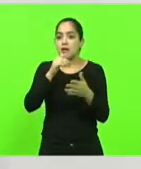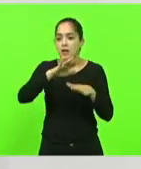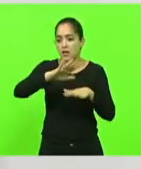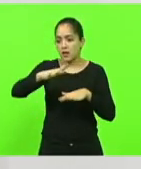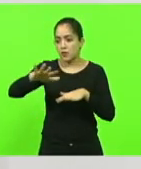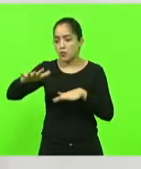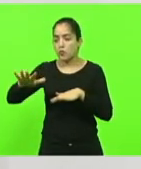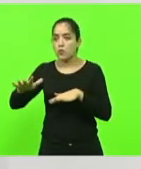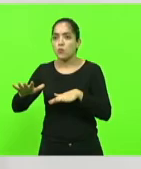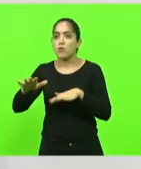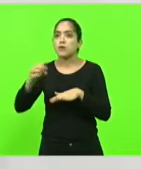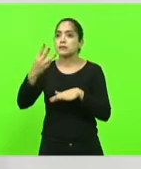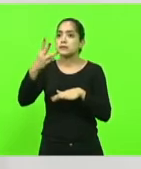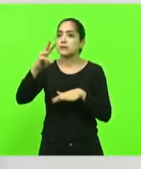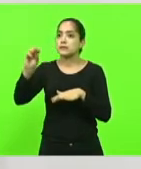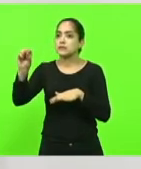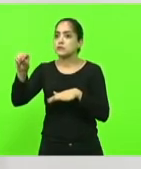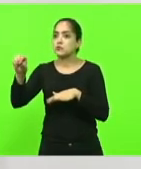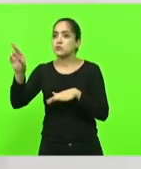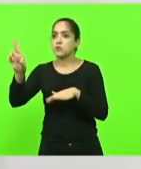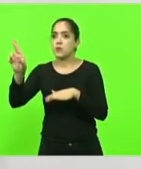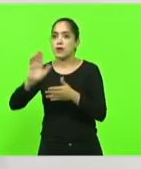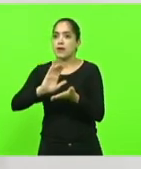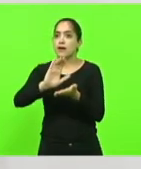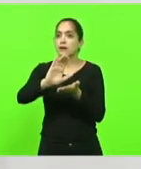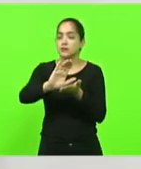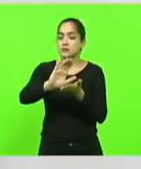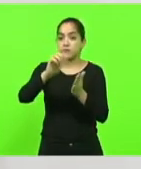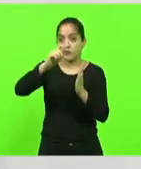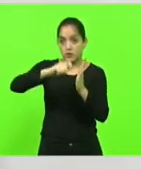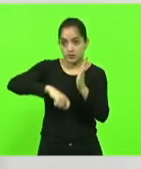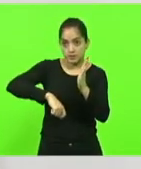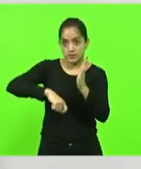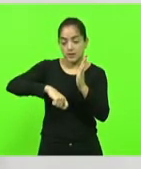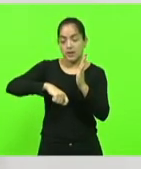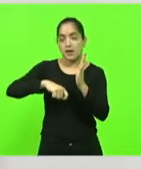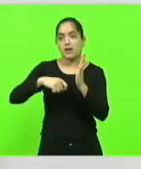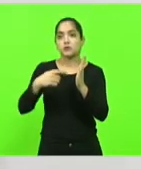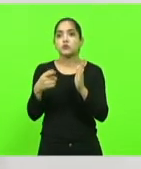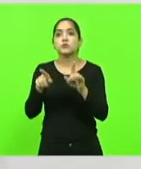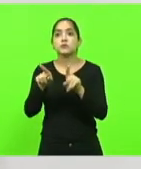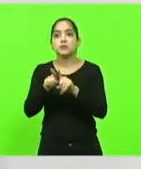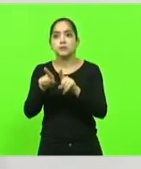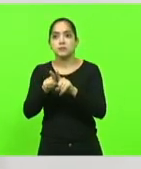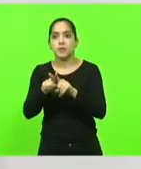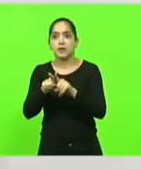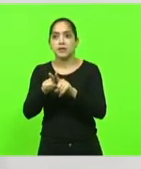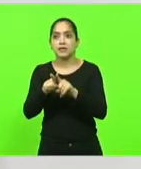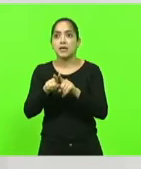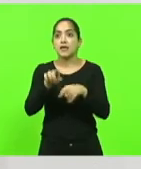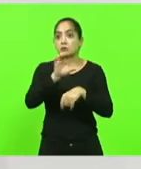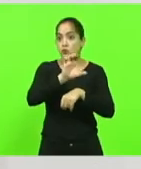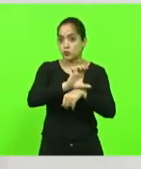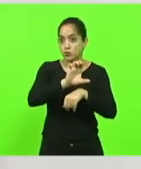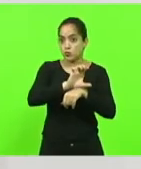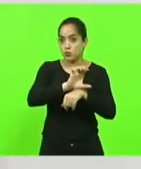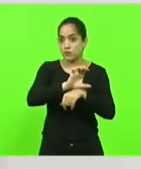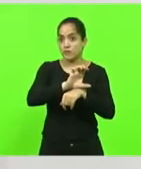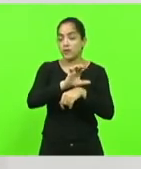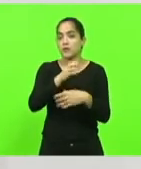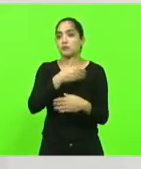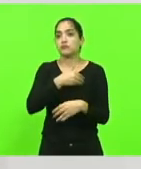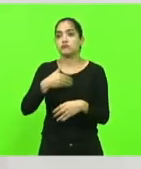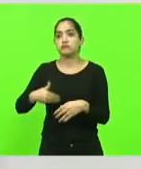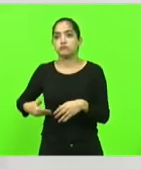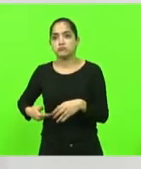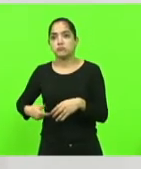300 mil. Durante a cerimônia também foi assinado um termo de intenção entre o governo do Estado e a PAI de Laguna com um